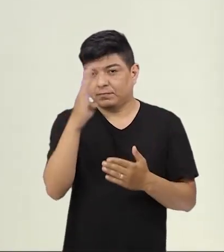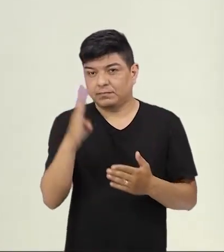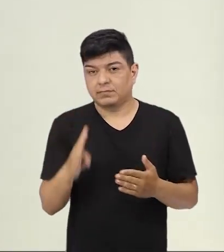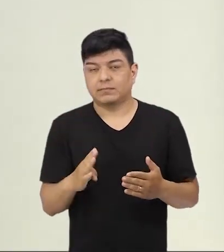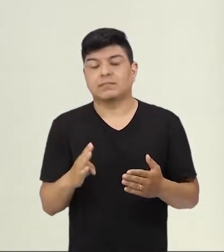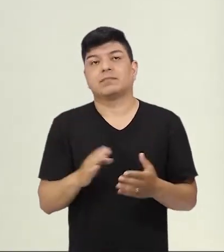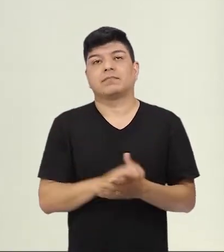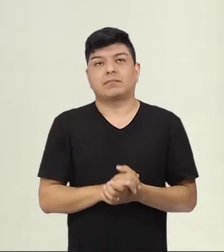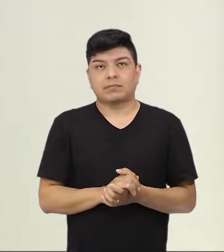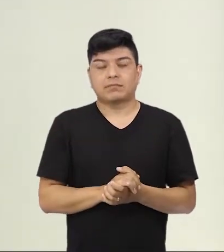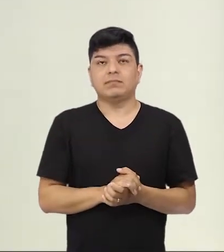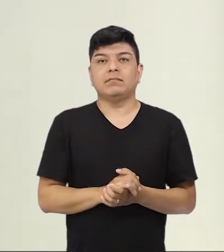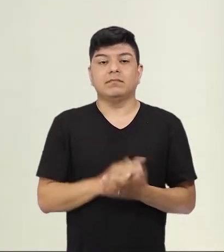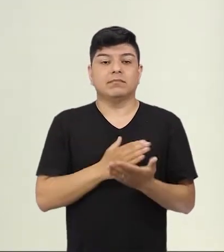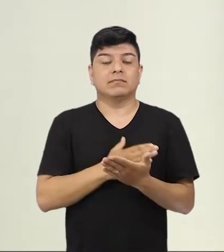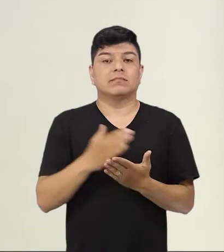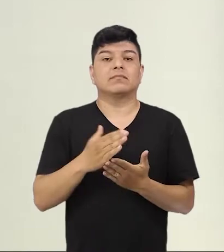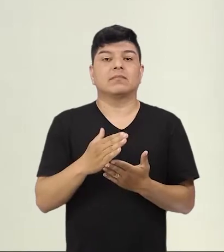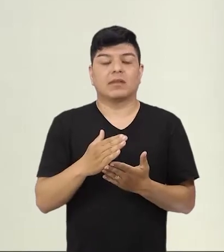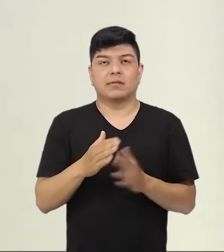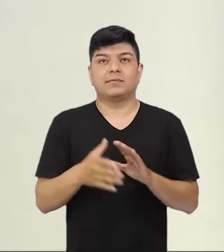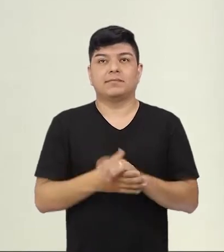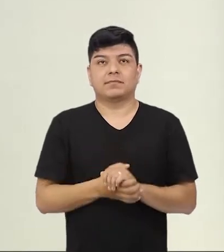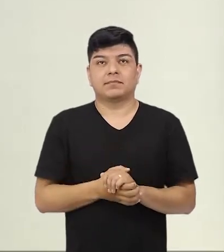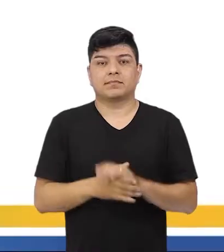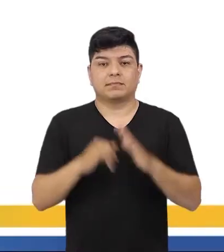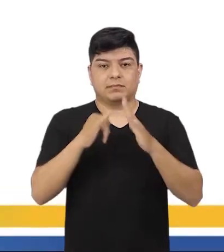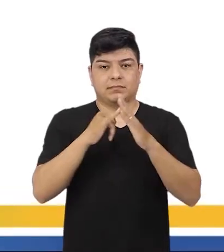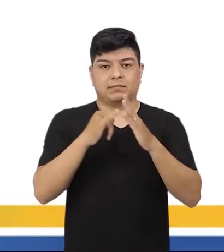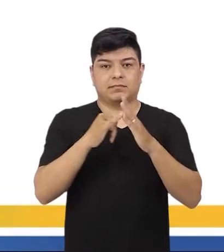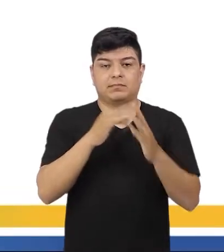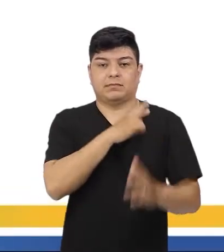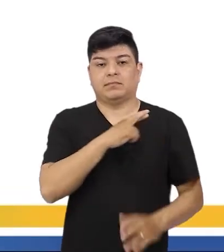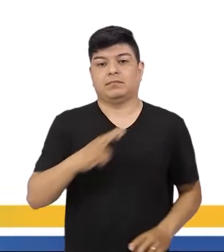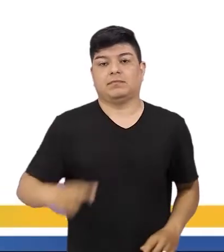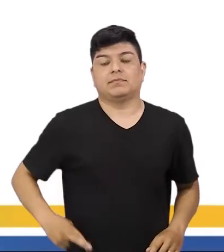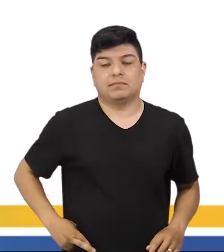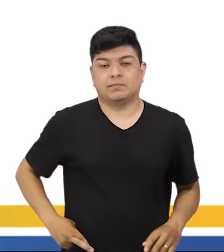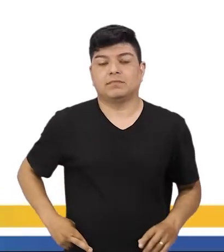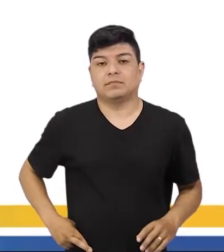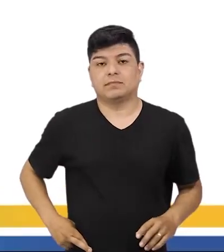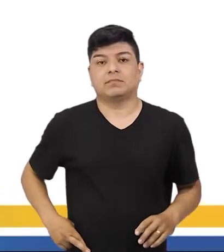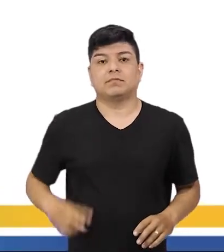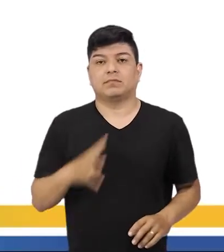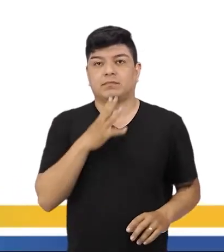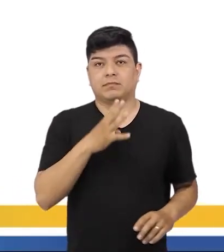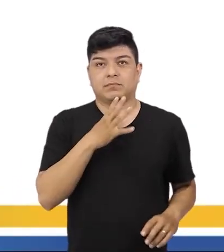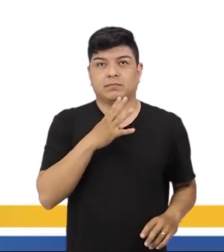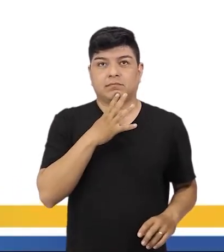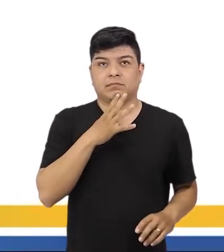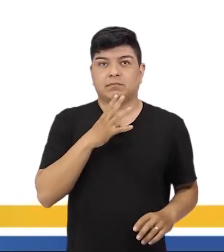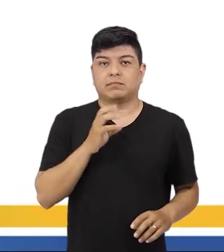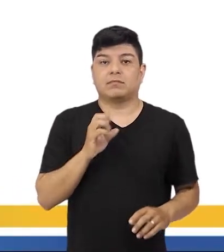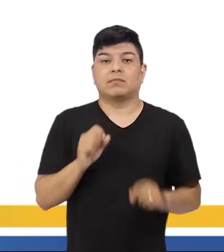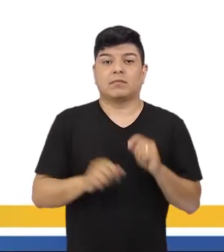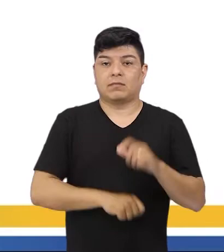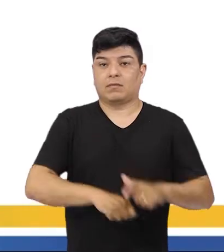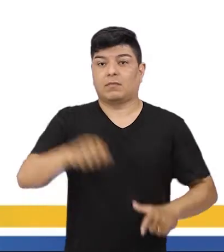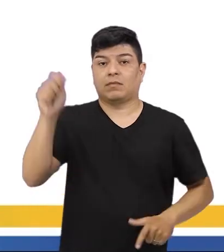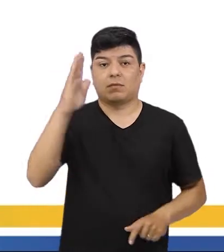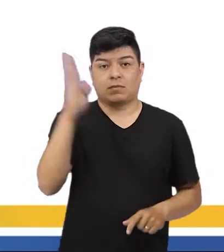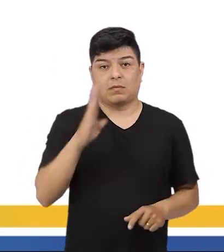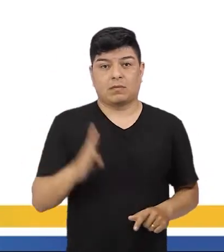história brasileira. E vamos começar com a instituição da república, o que é conhecido como a proclamação da